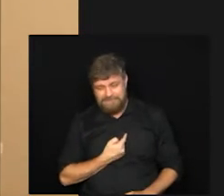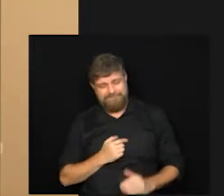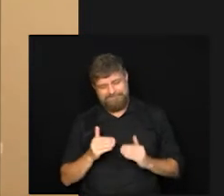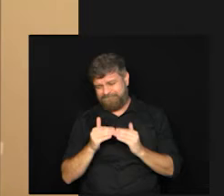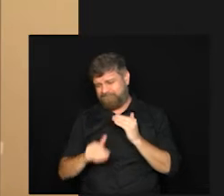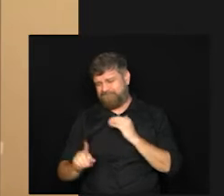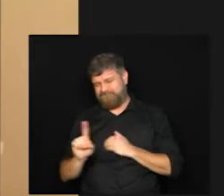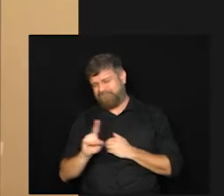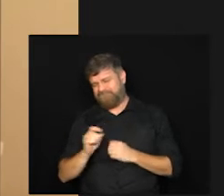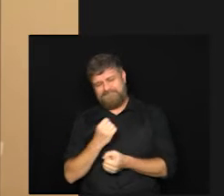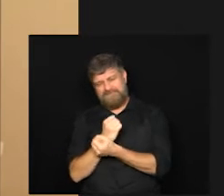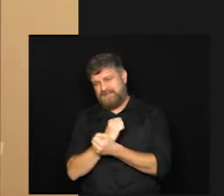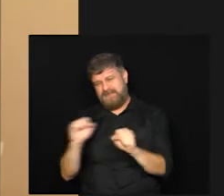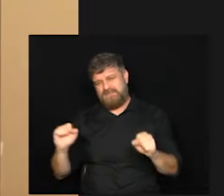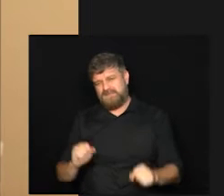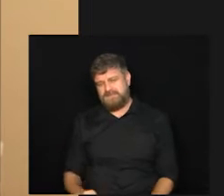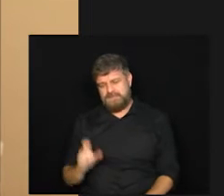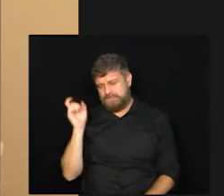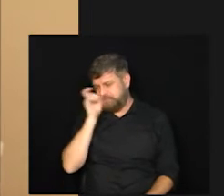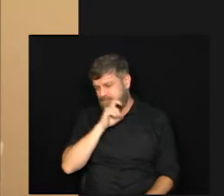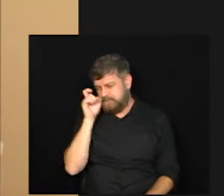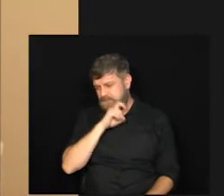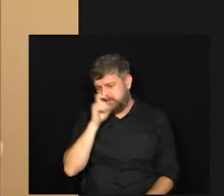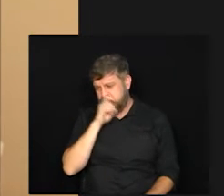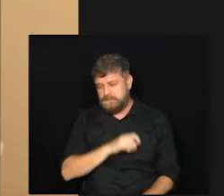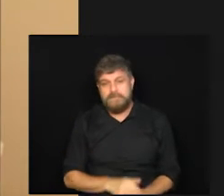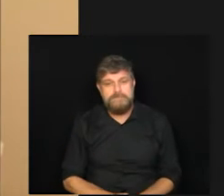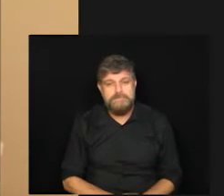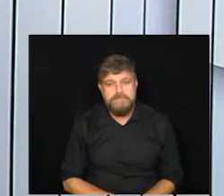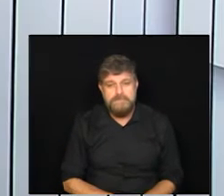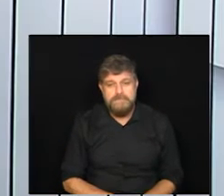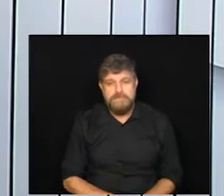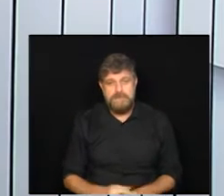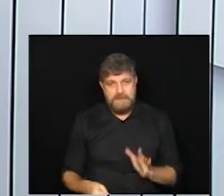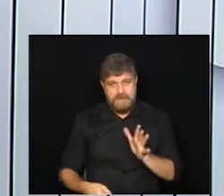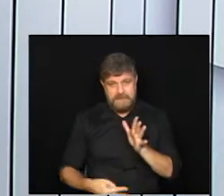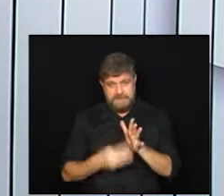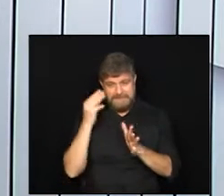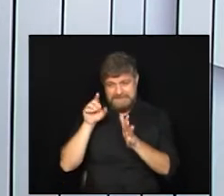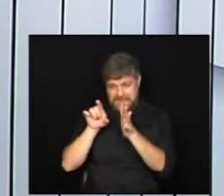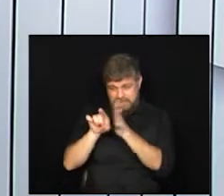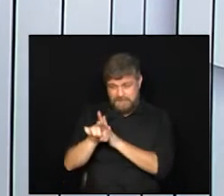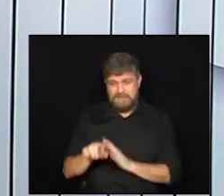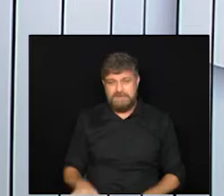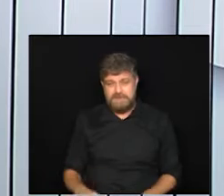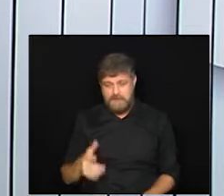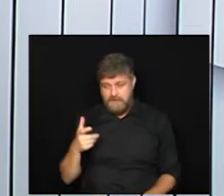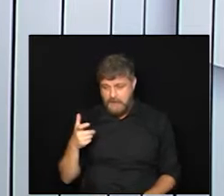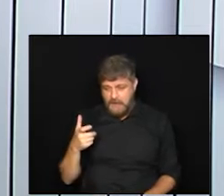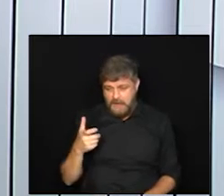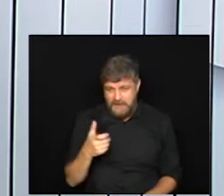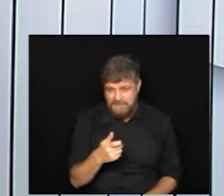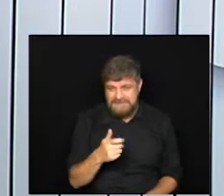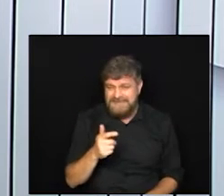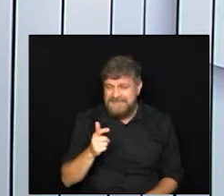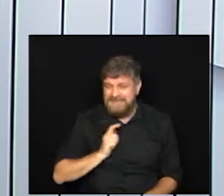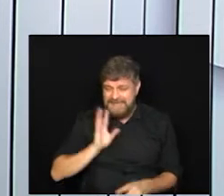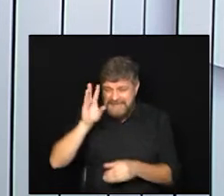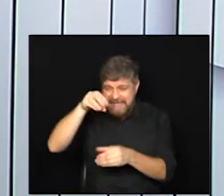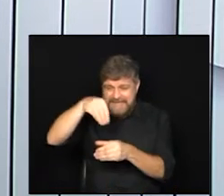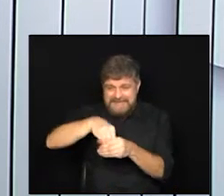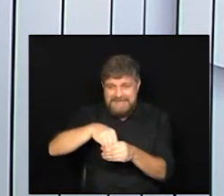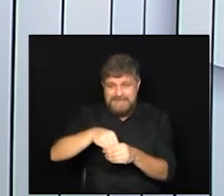isso é impossível de acontecer Ótimo A terceira frase A vacina contém na composição